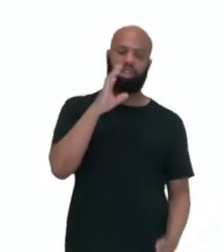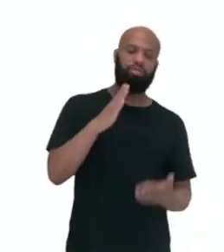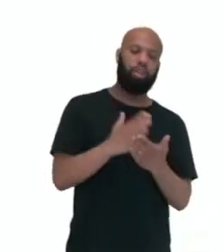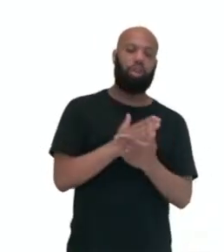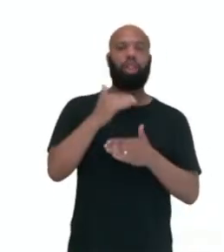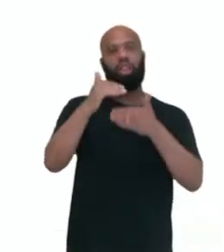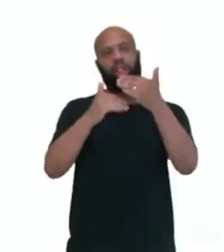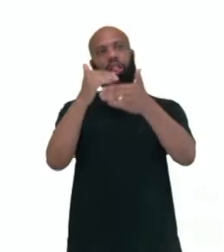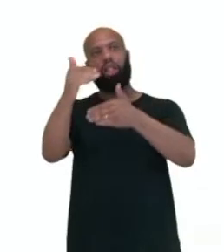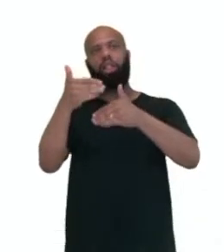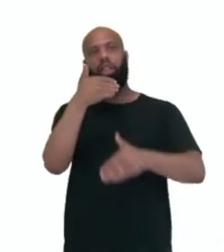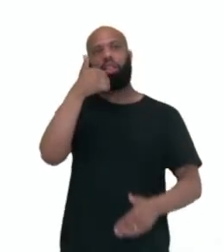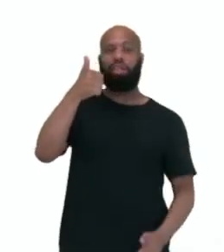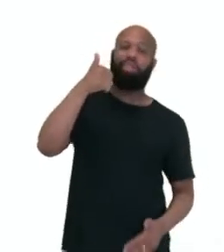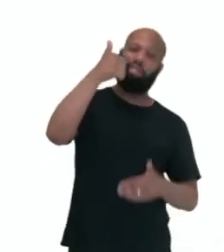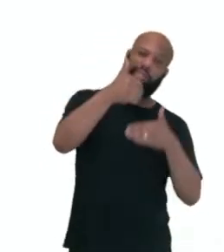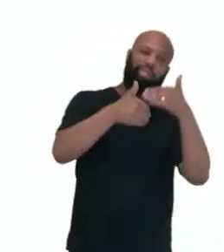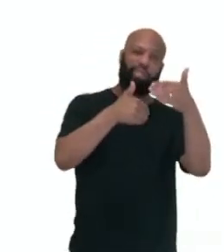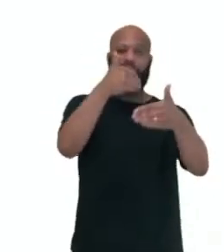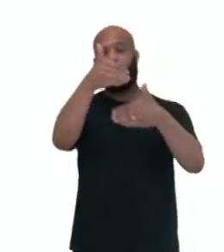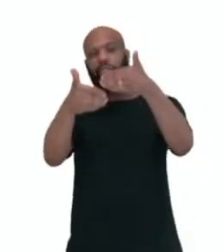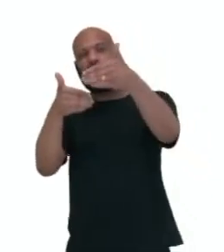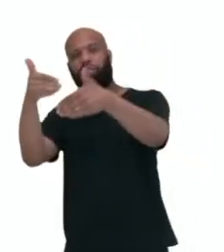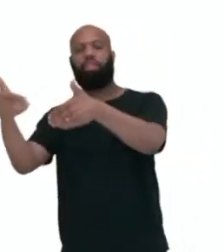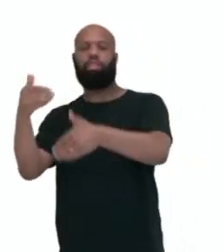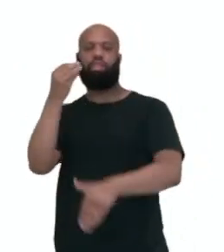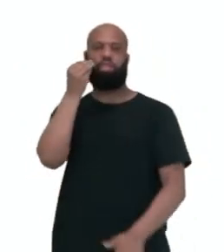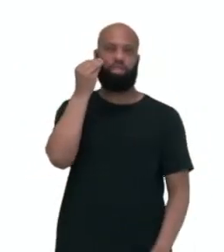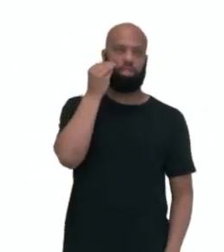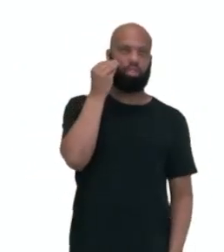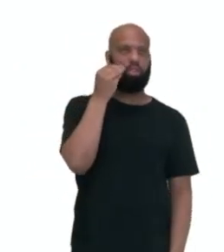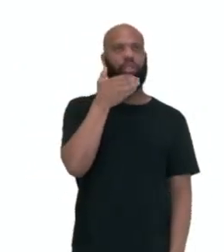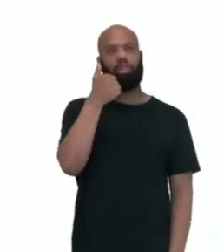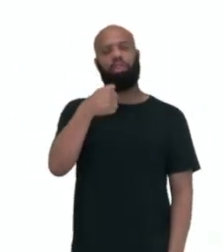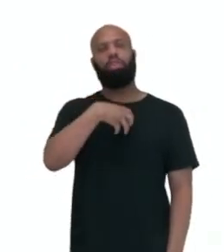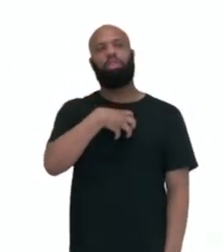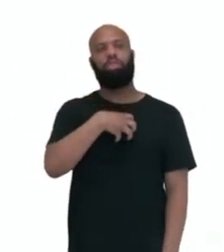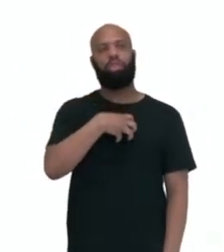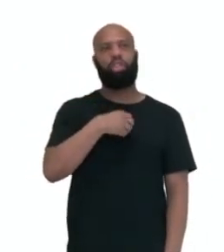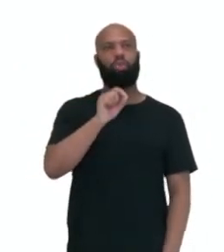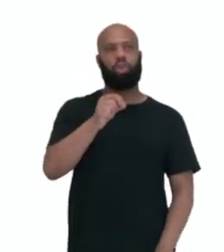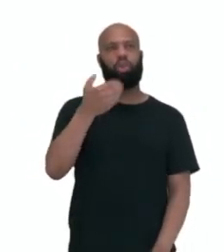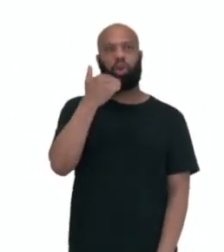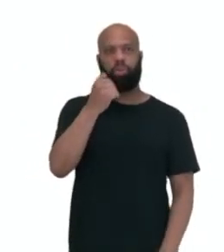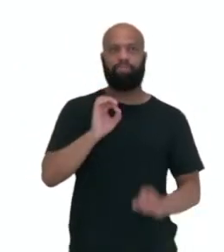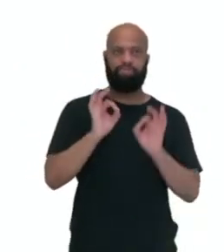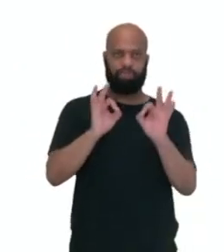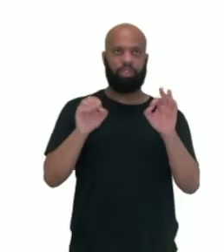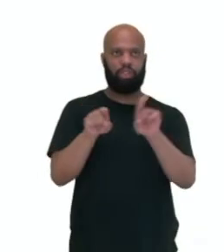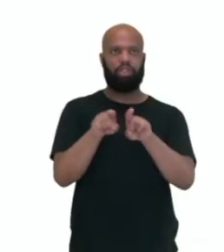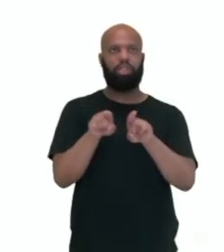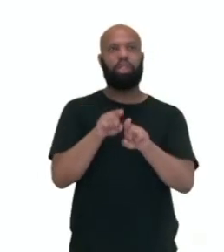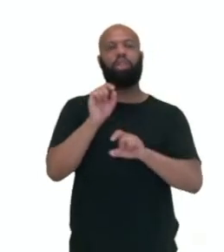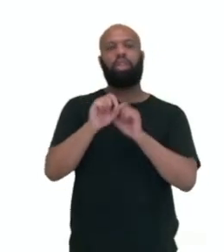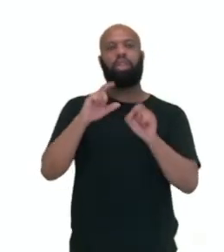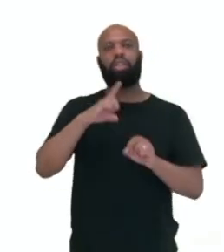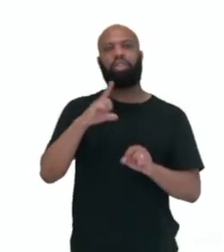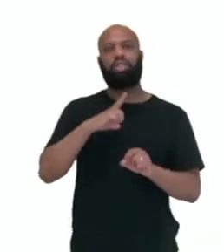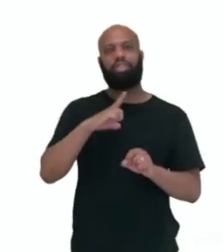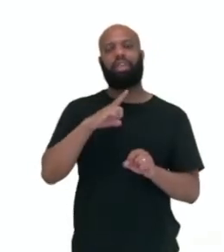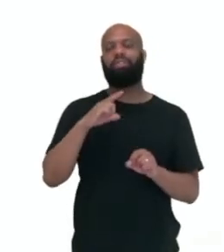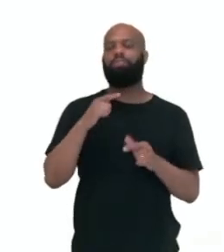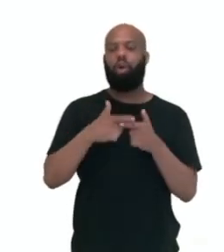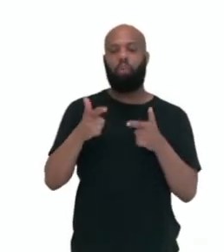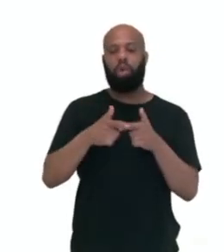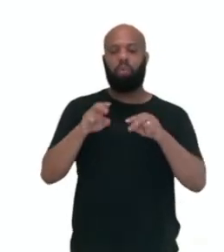amarelo são uns pouquinho, as áreas um pouquinho melhores, Tem melhores condições de nutrição. Tudo isso é agravado aí devido a